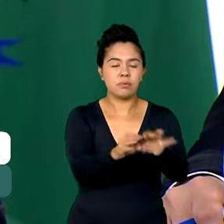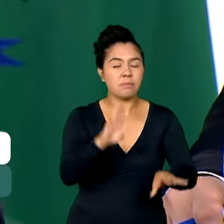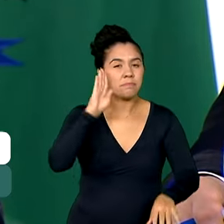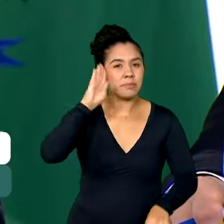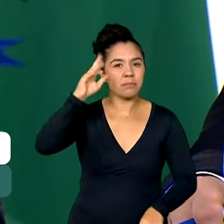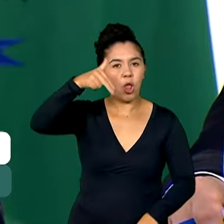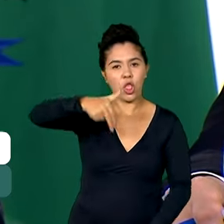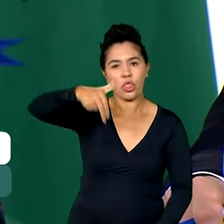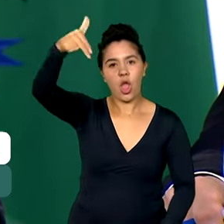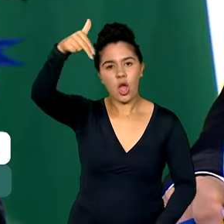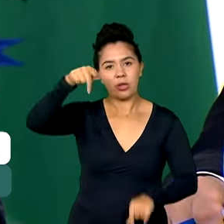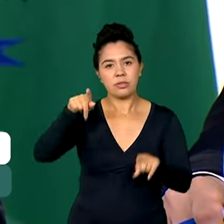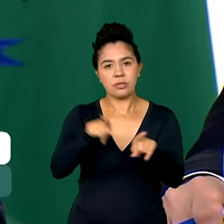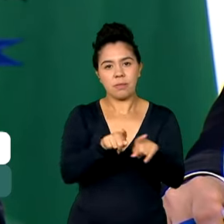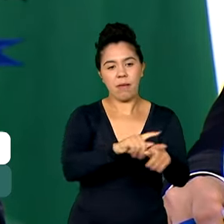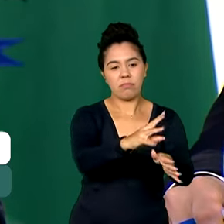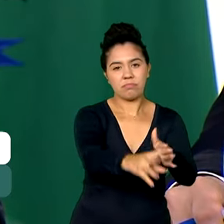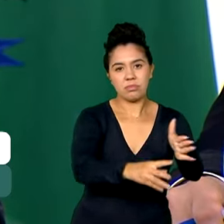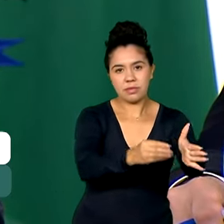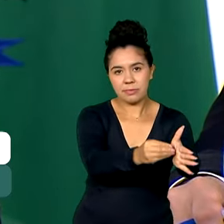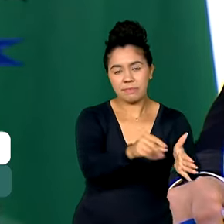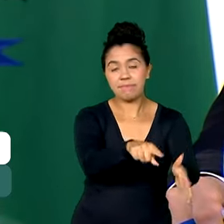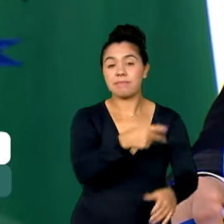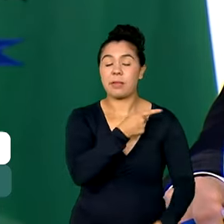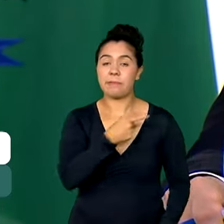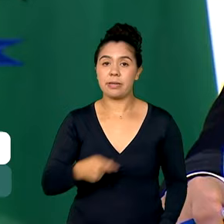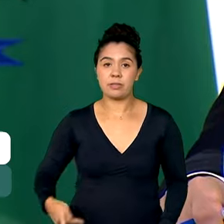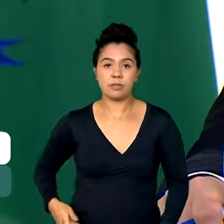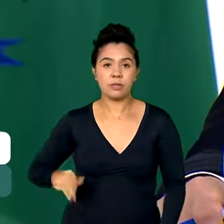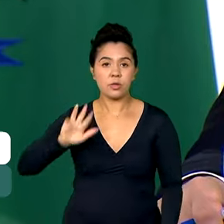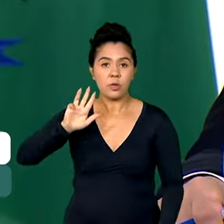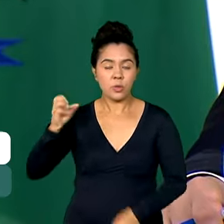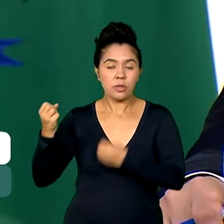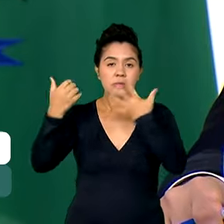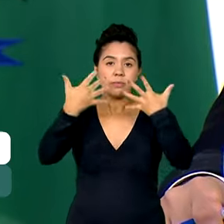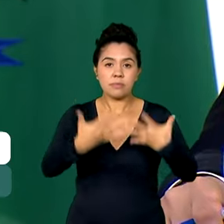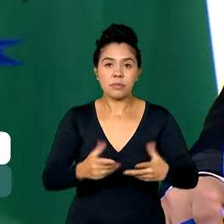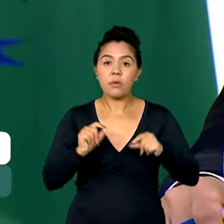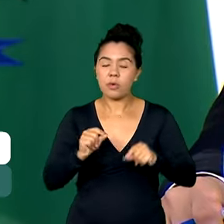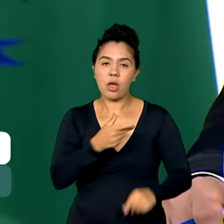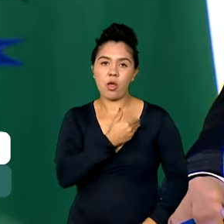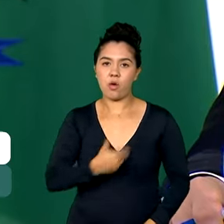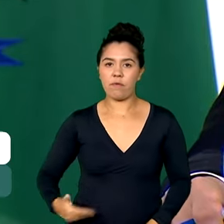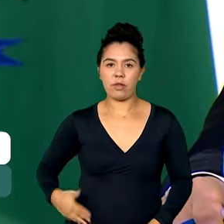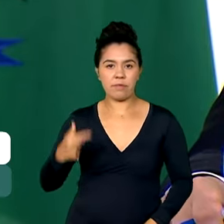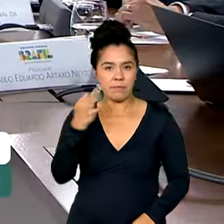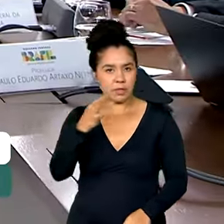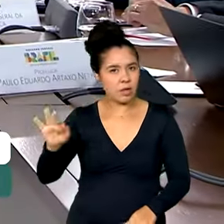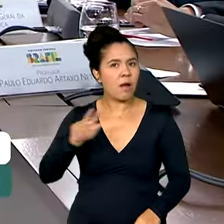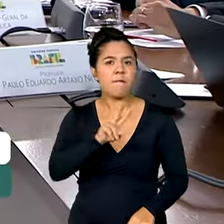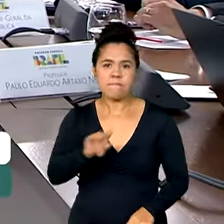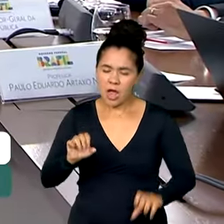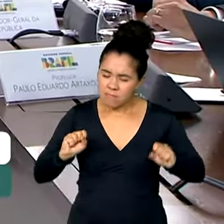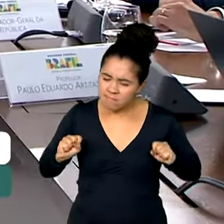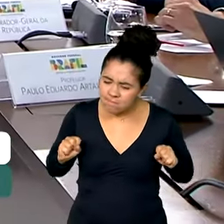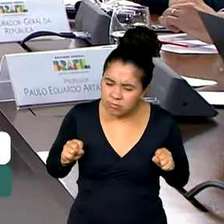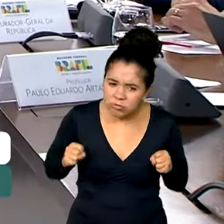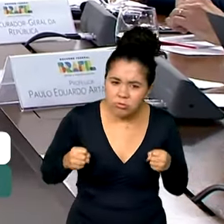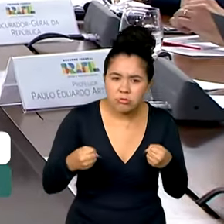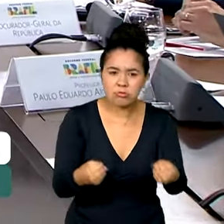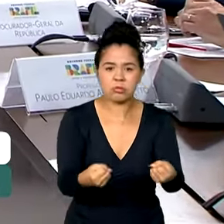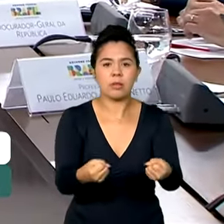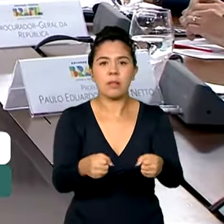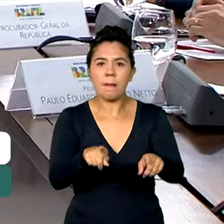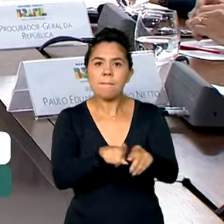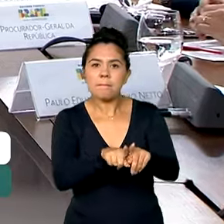norte e Amazônia Legal. O presidente Lula reafirmou que o governo federal não vai medir esforços para punir os responsáveis pelos